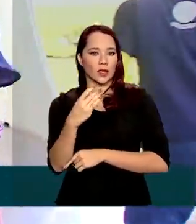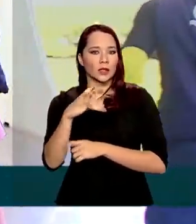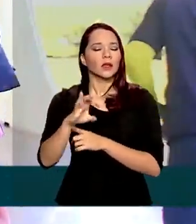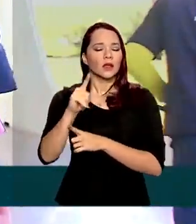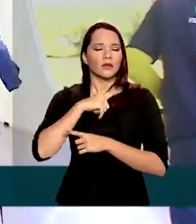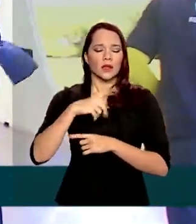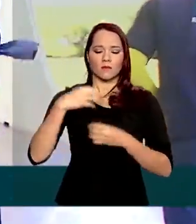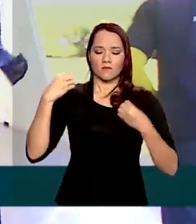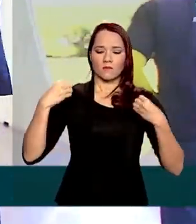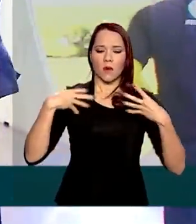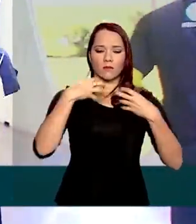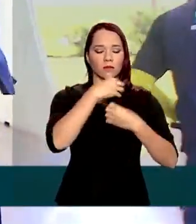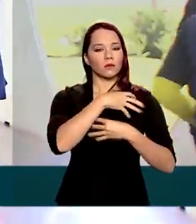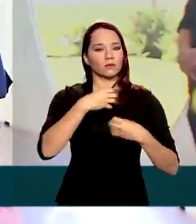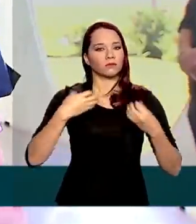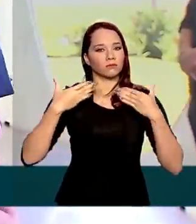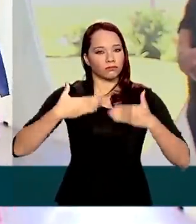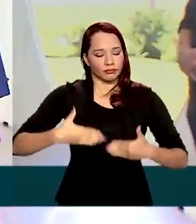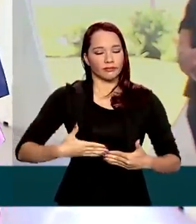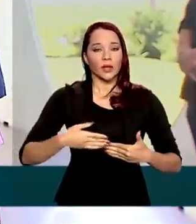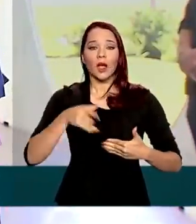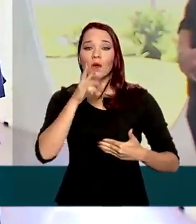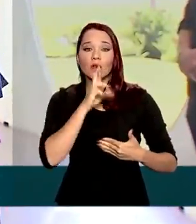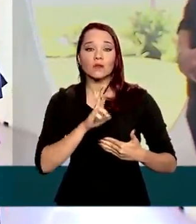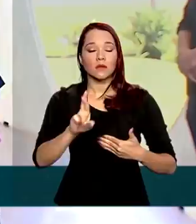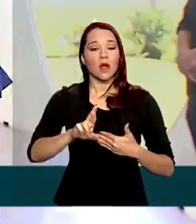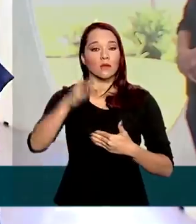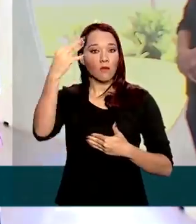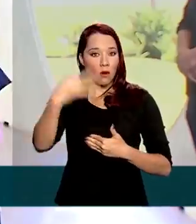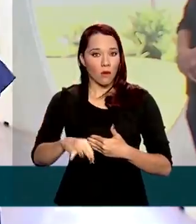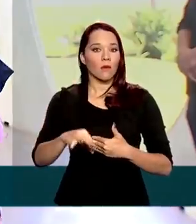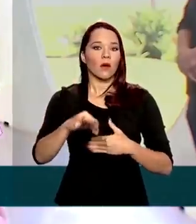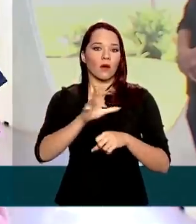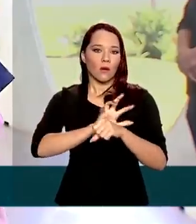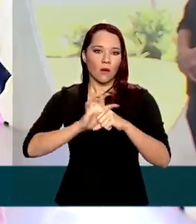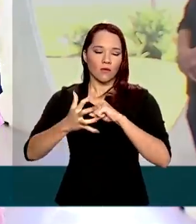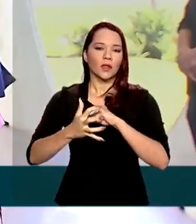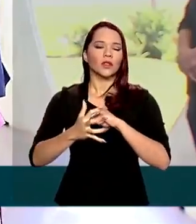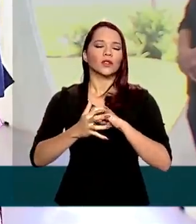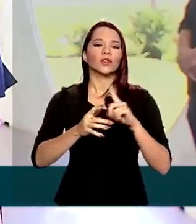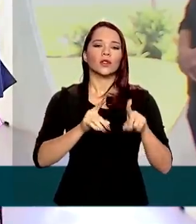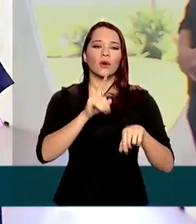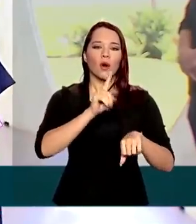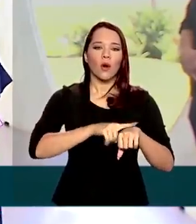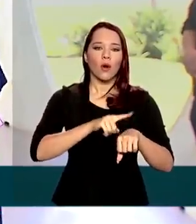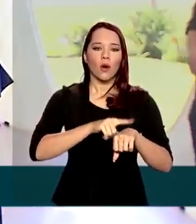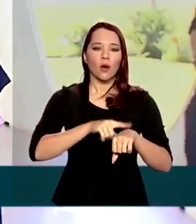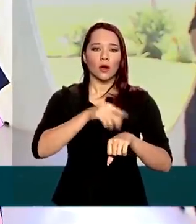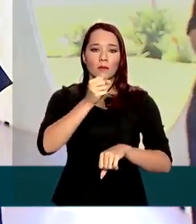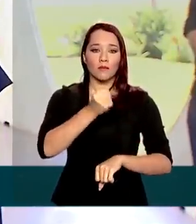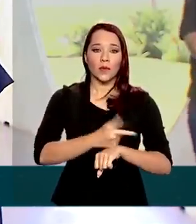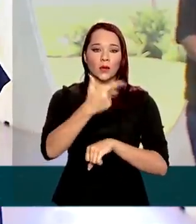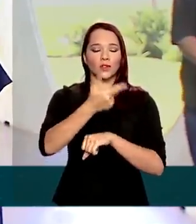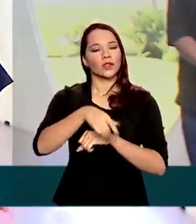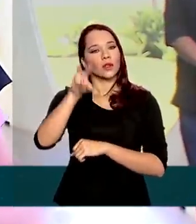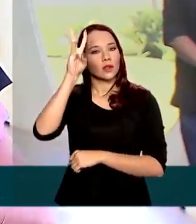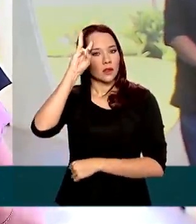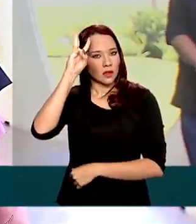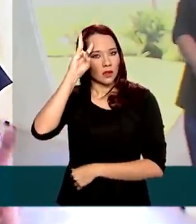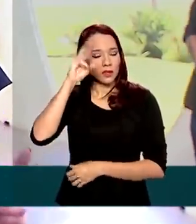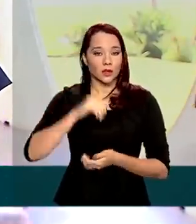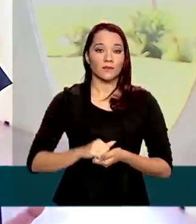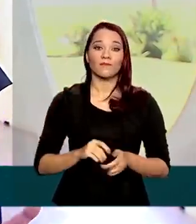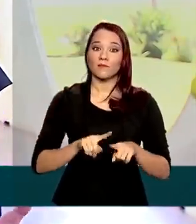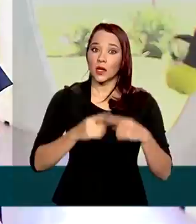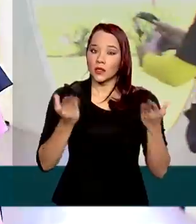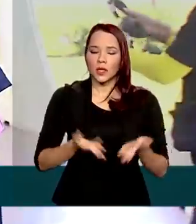tomografia dos pulmões. O resultado positivo para a doença saiu ao meio-dia desta terça-feira. Mas